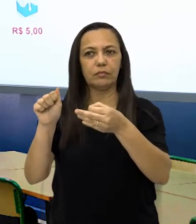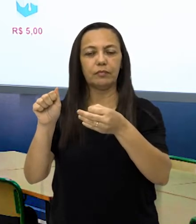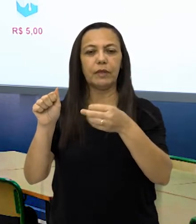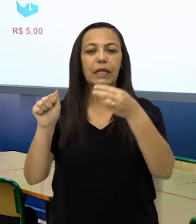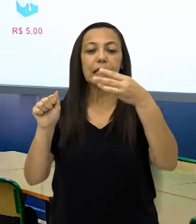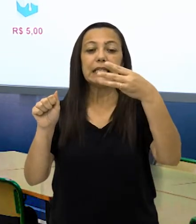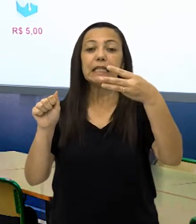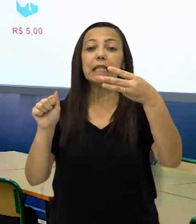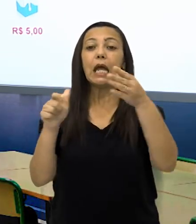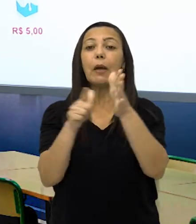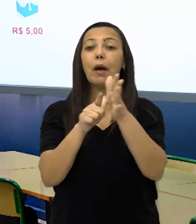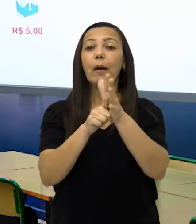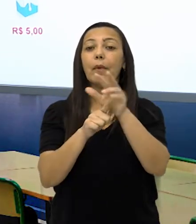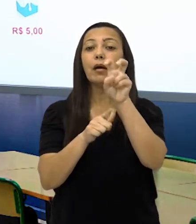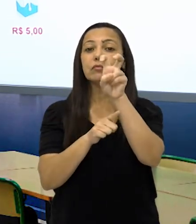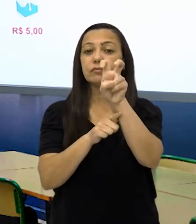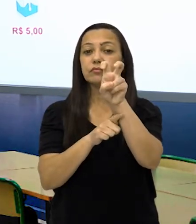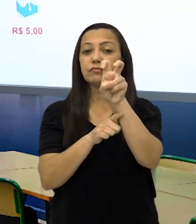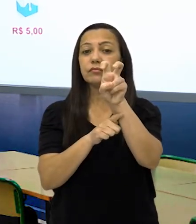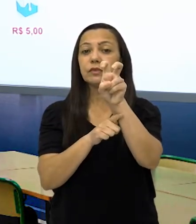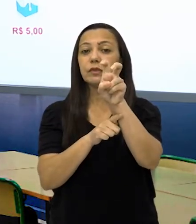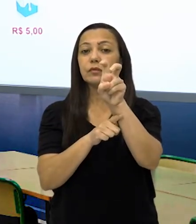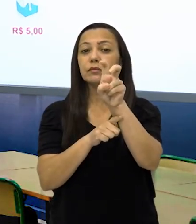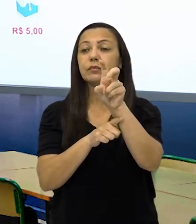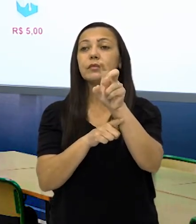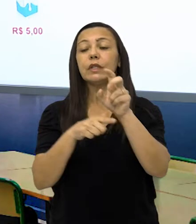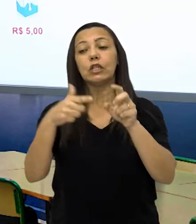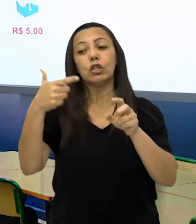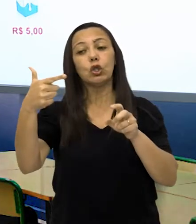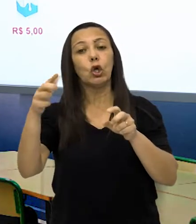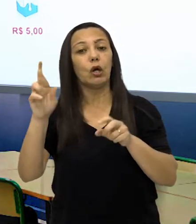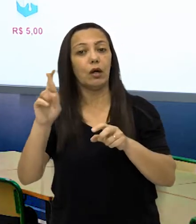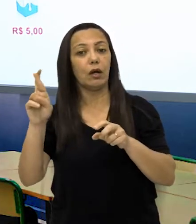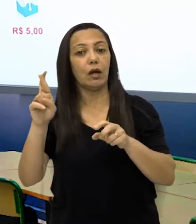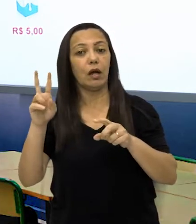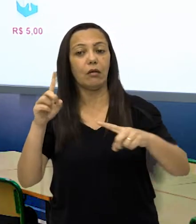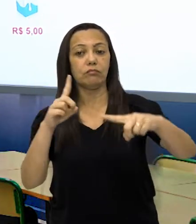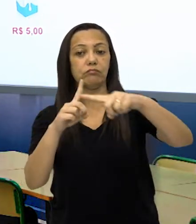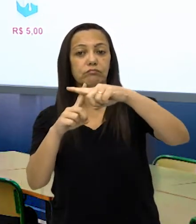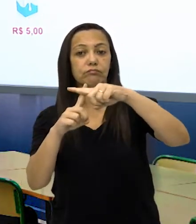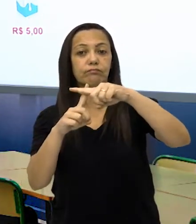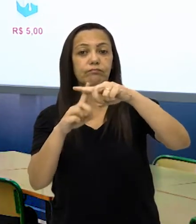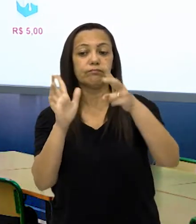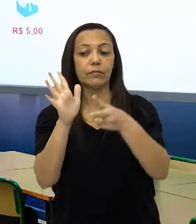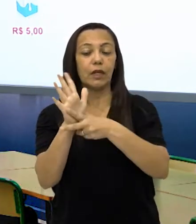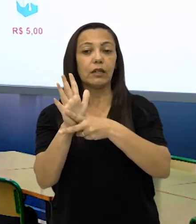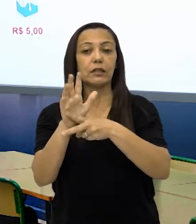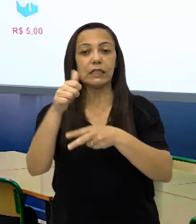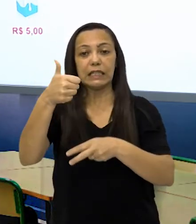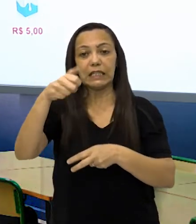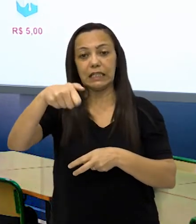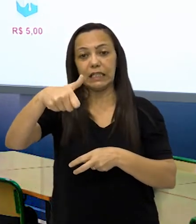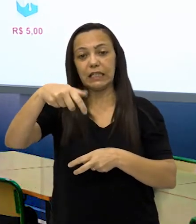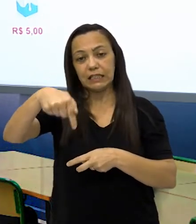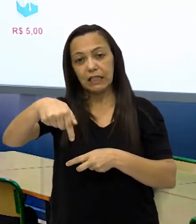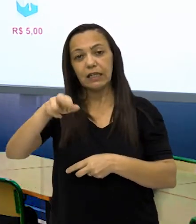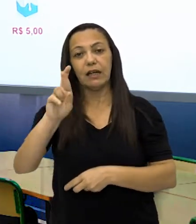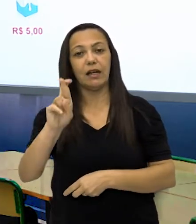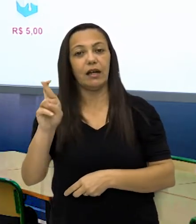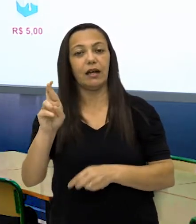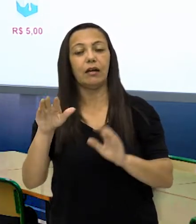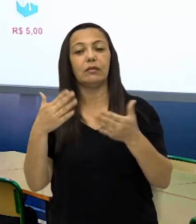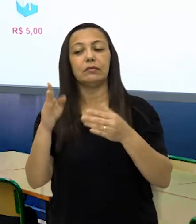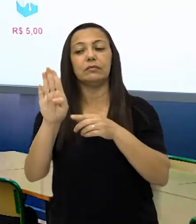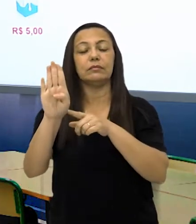Três cédulas de R$,00 e uma cédula de R$,00 que dá um total de R$ 17,00. Será a